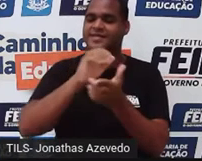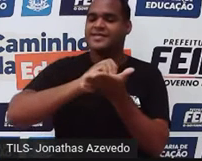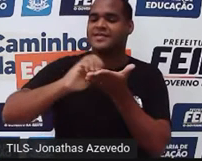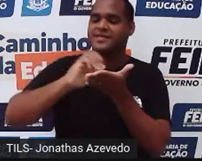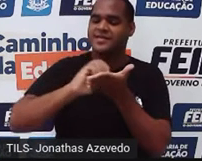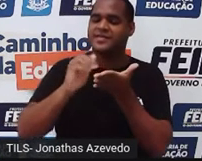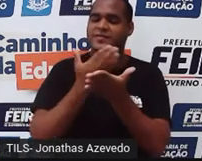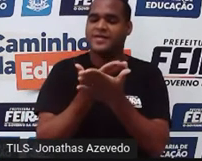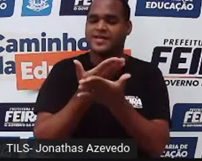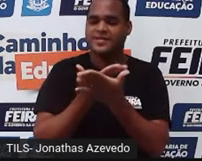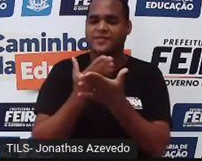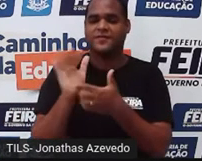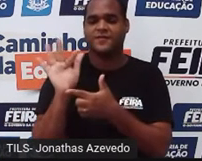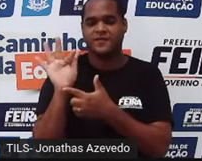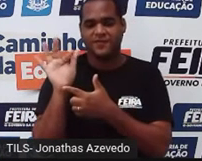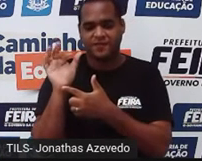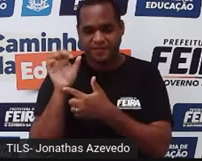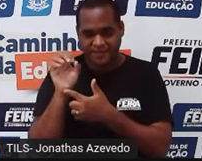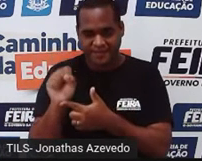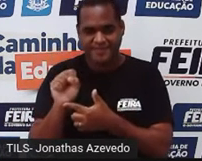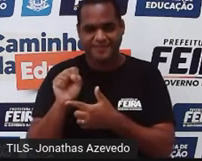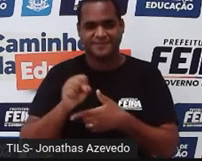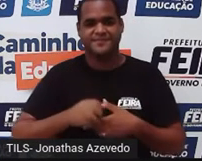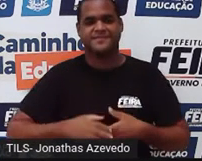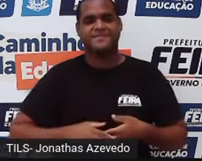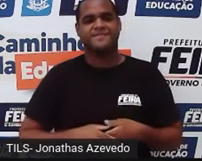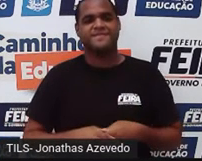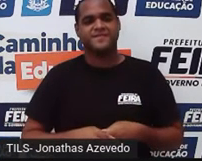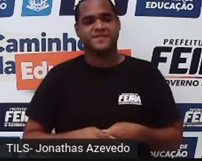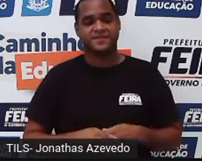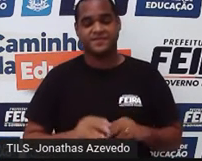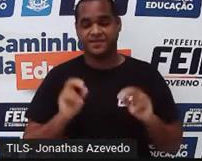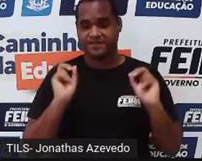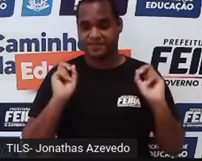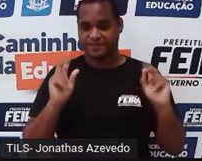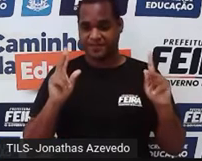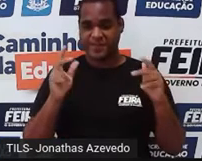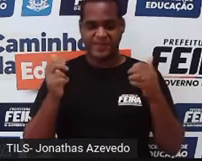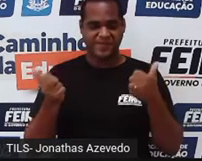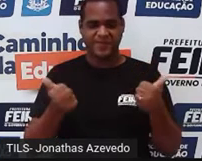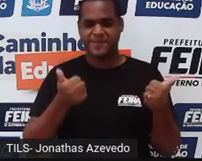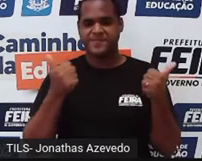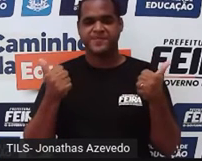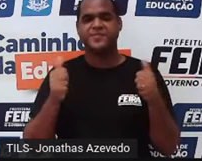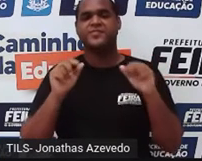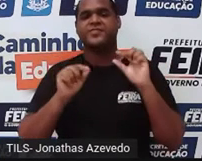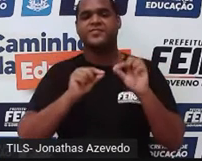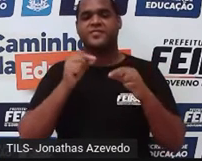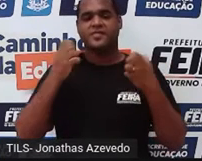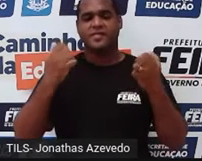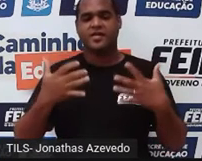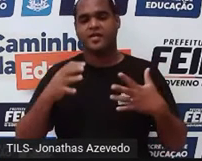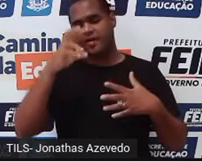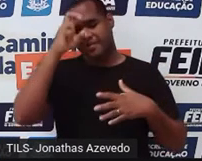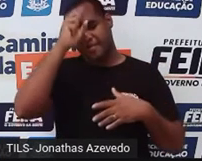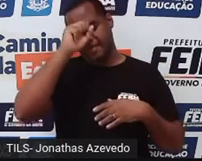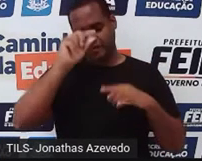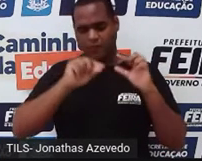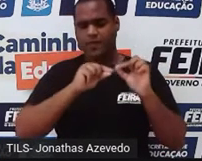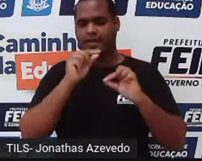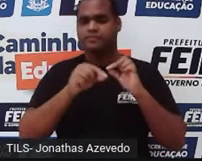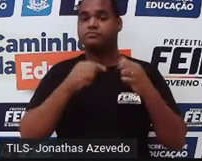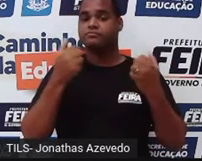própria Secretaria de Educação de Feira de Santana, tá bom? E o que é que a gente tem para aprender nessa aula?